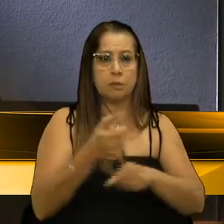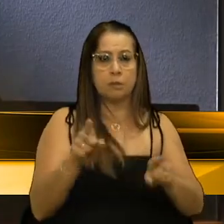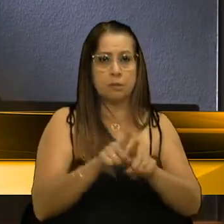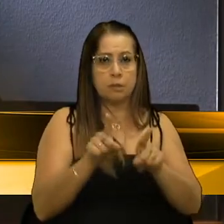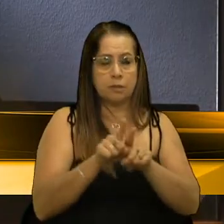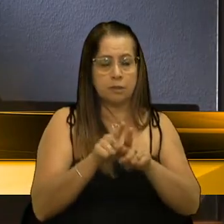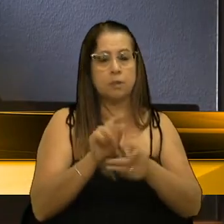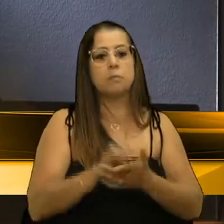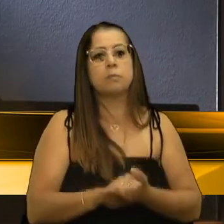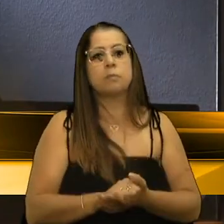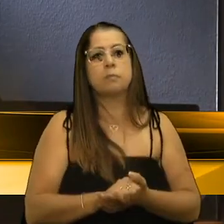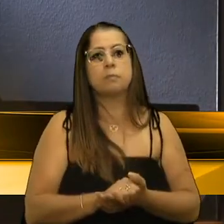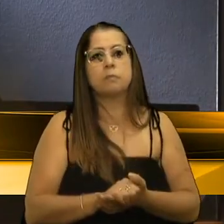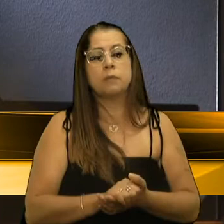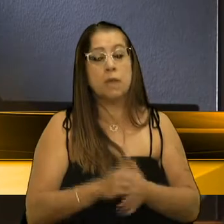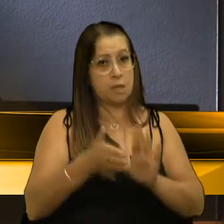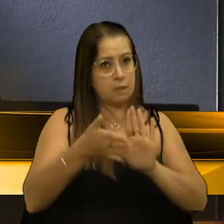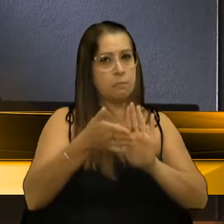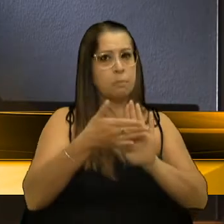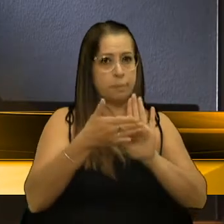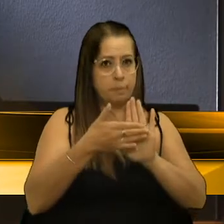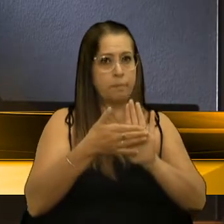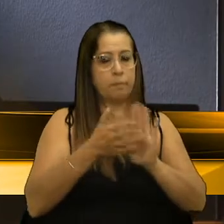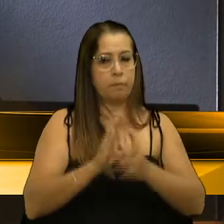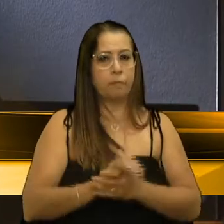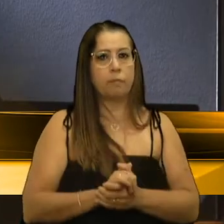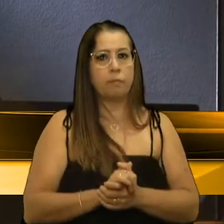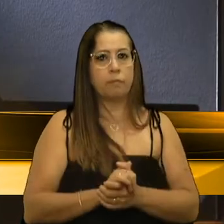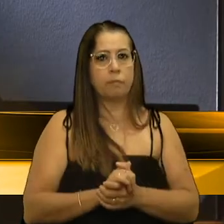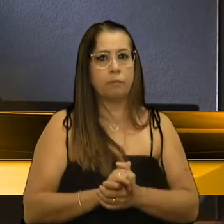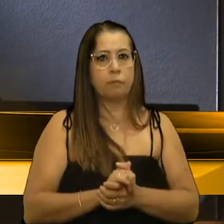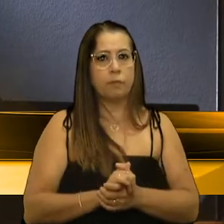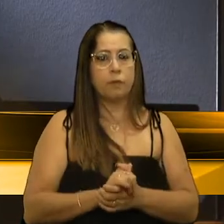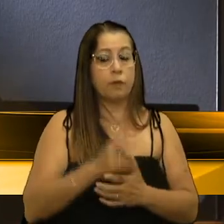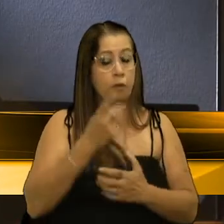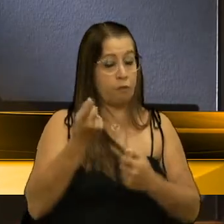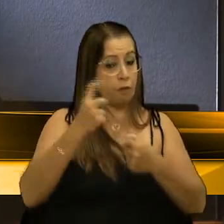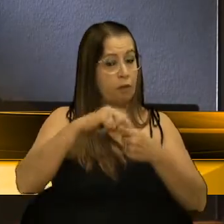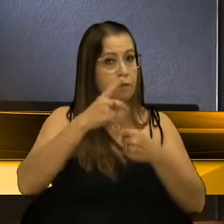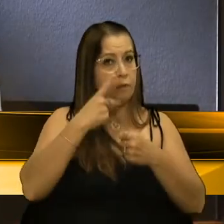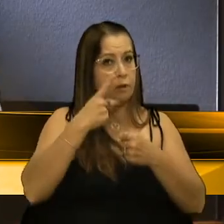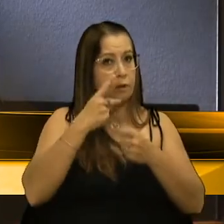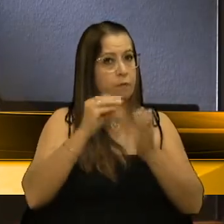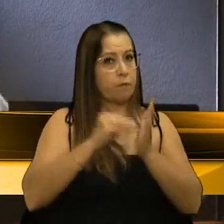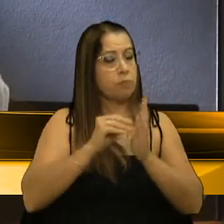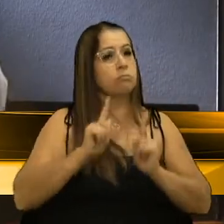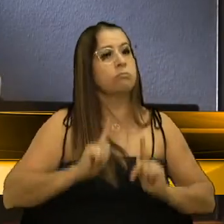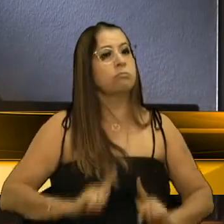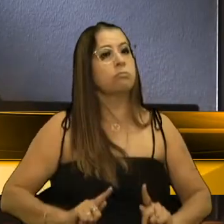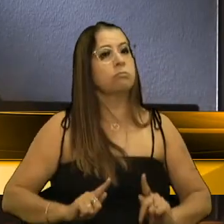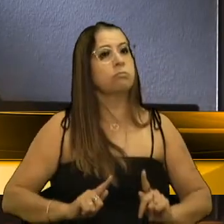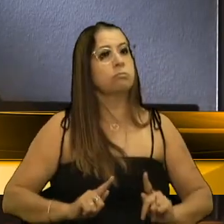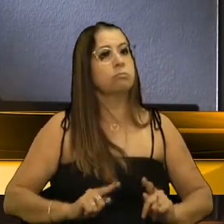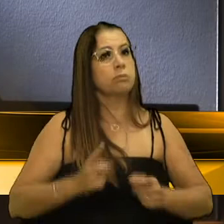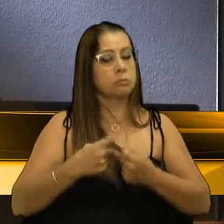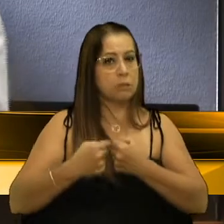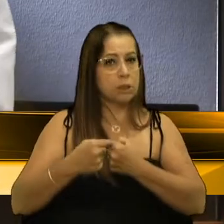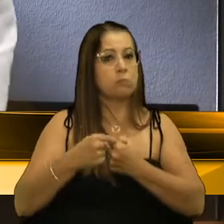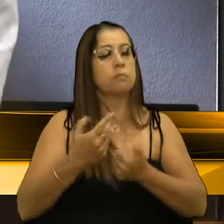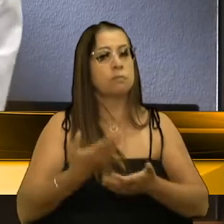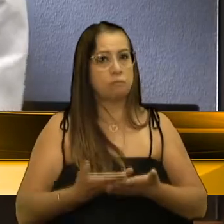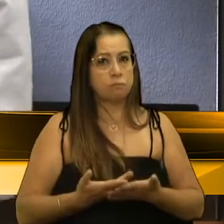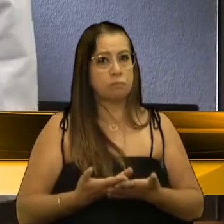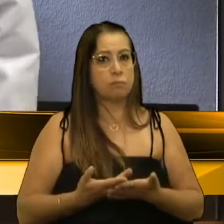nessa pauta. E, volto a ressaltar, é falta de gestão, município. Então,